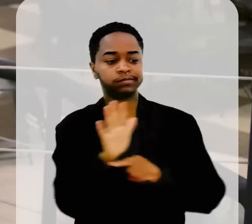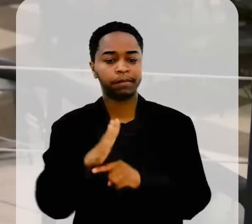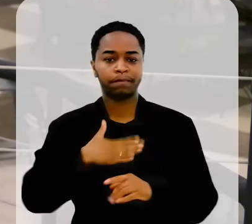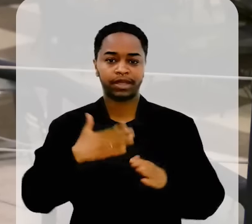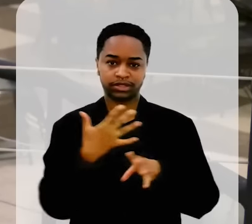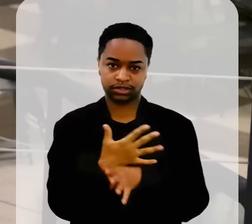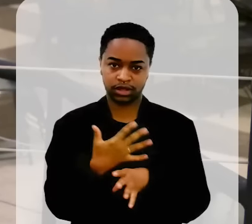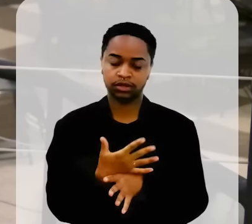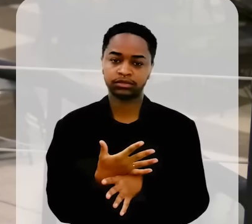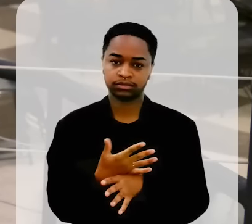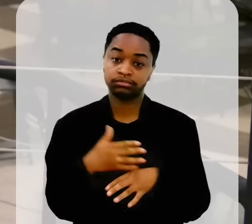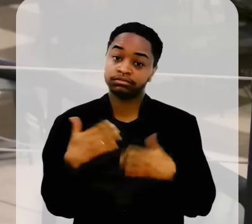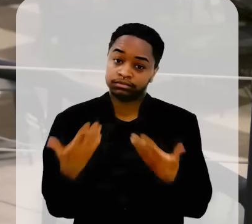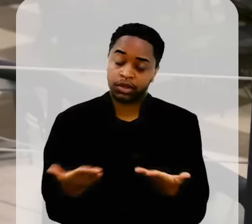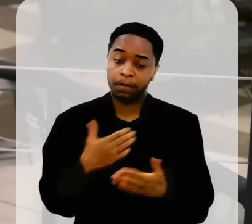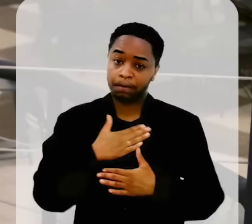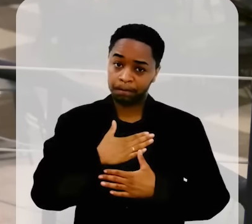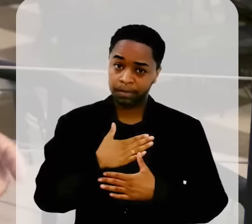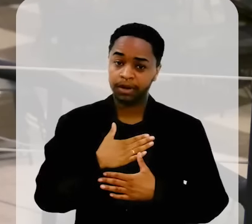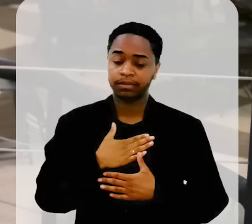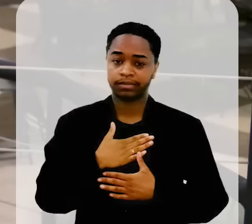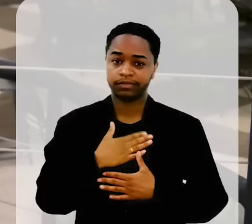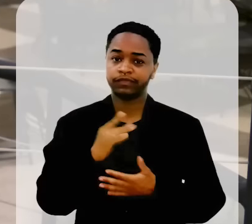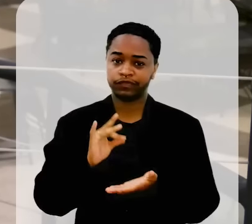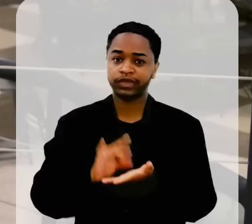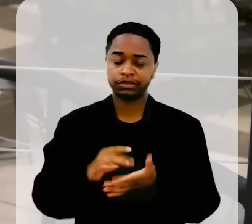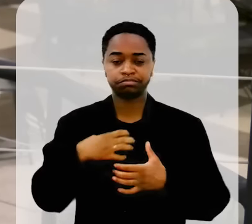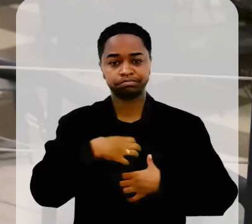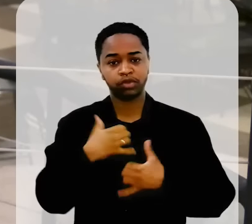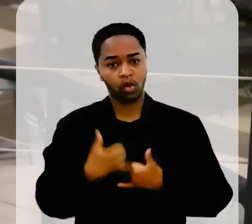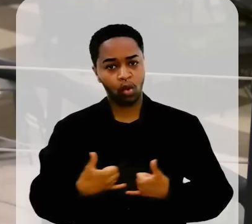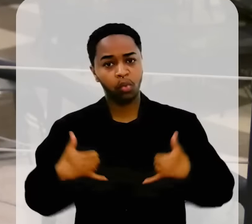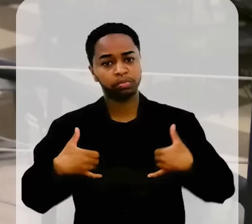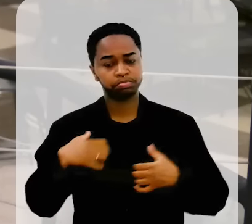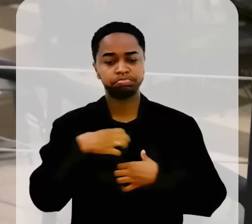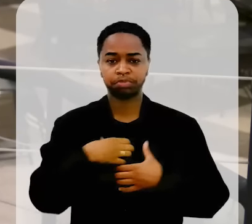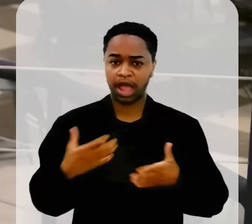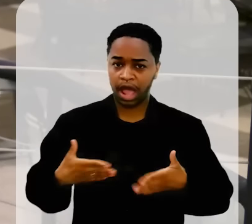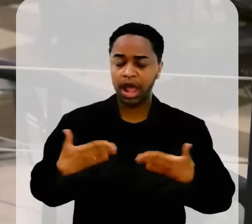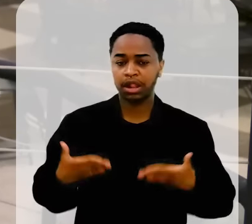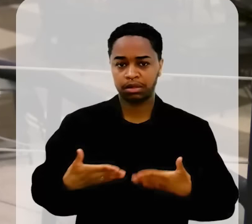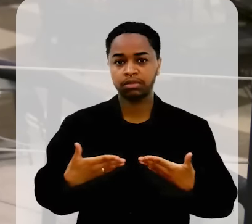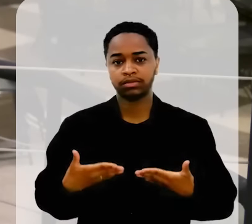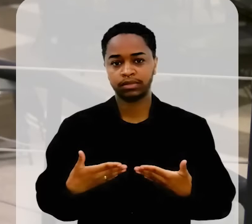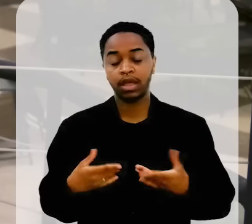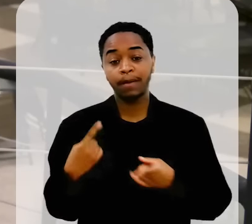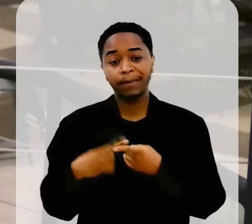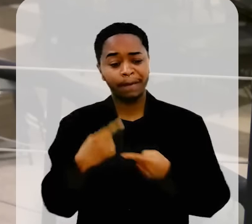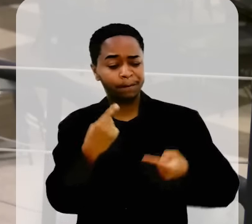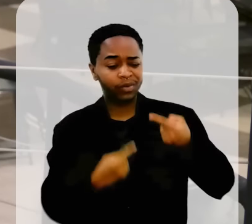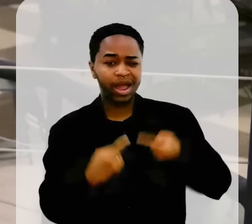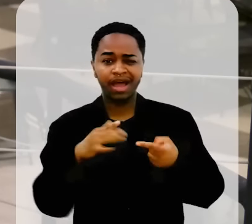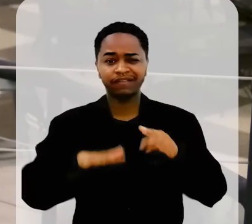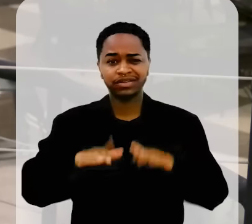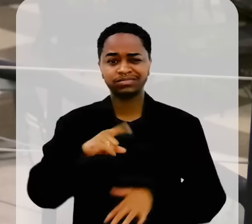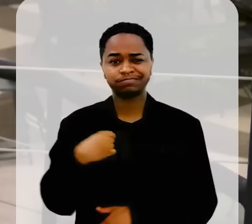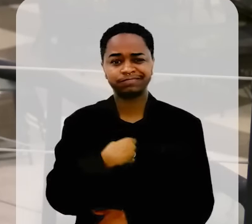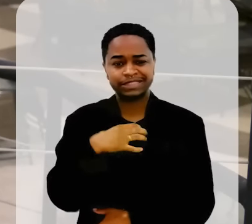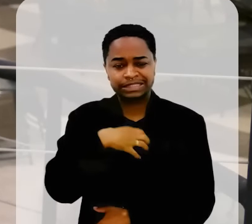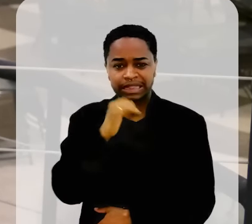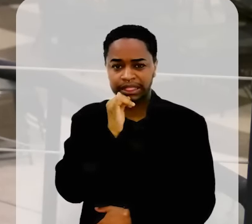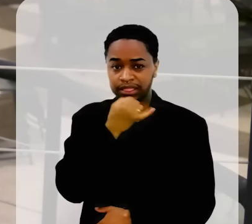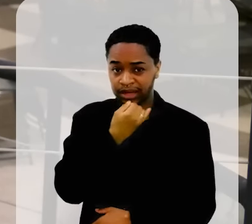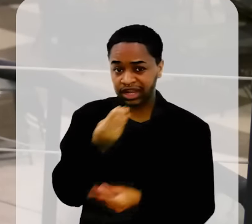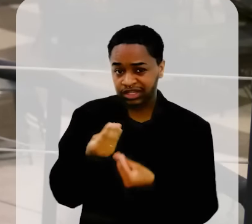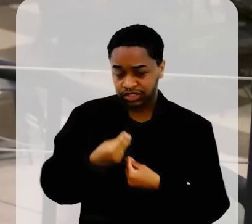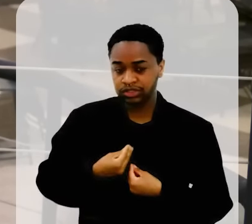consegui fazer pela minha cidade. Então, isso para mim é motivo de muito orgulho, de muita alegria. A política, às vezes,